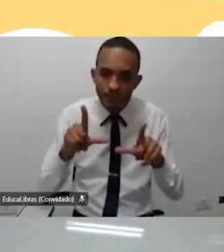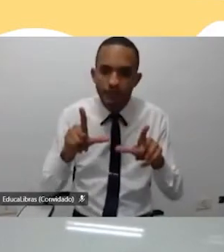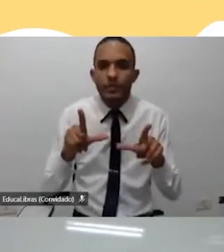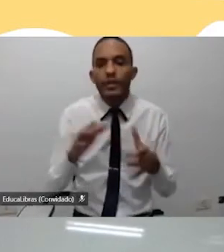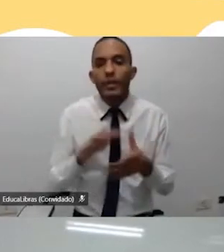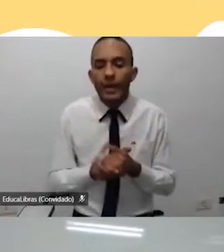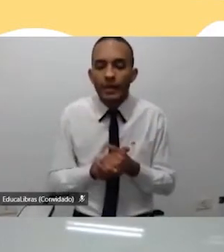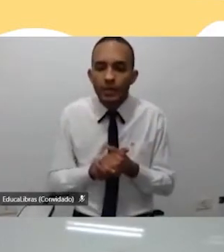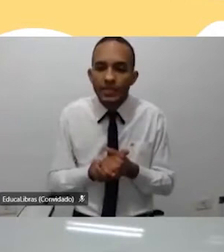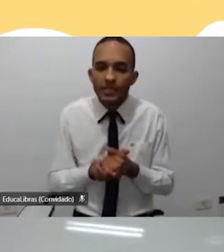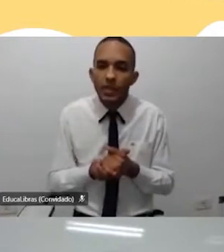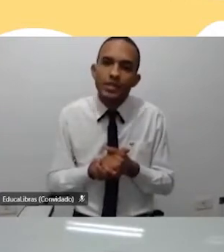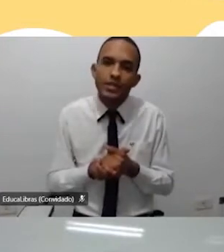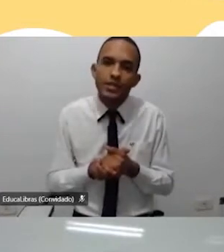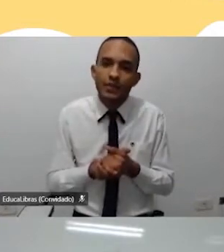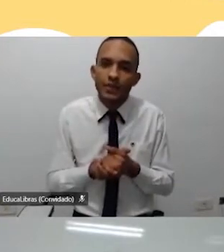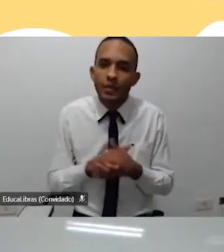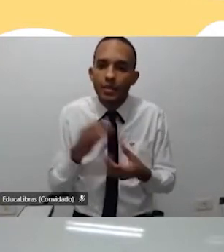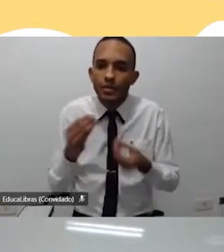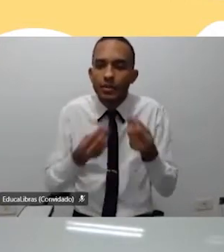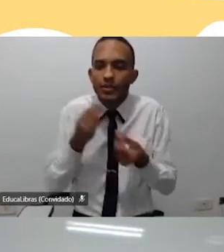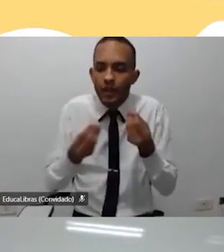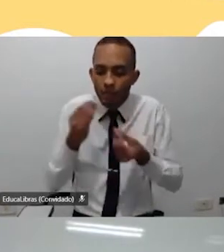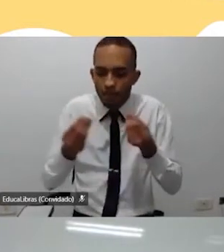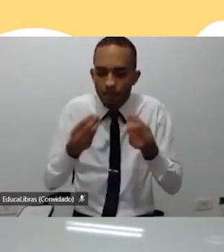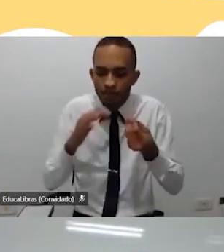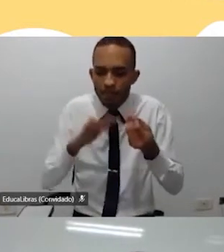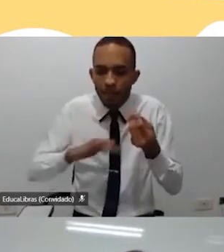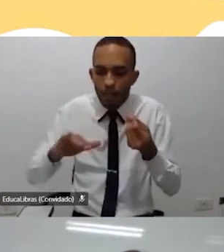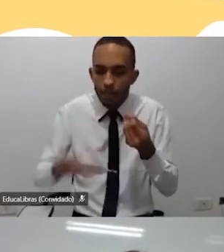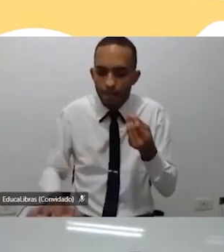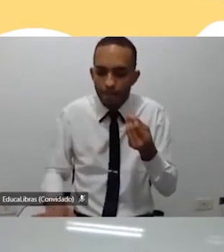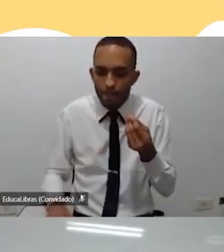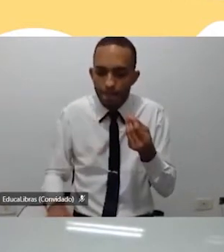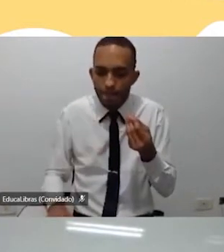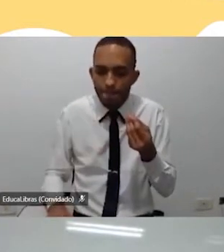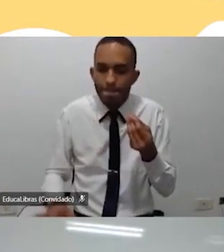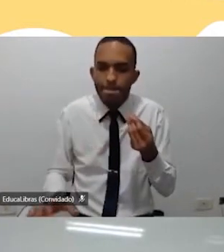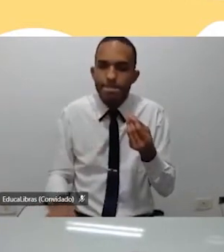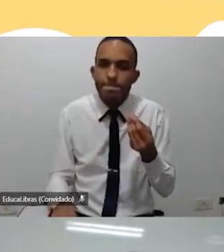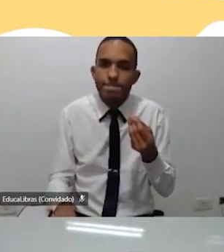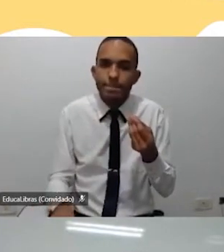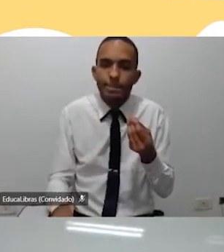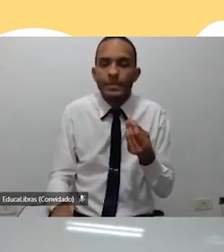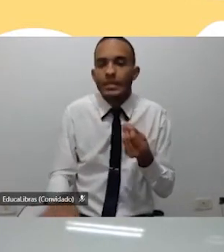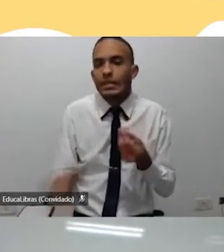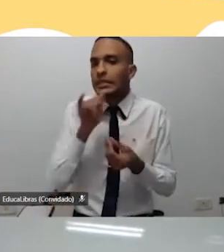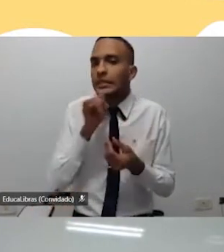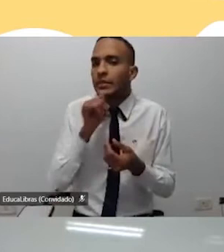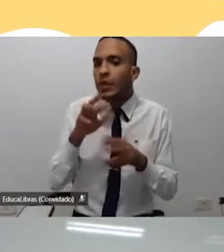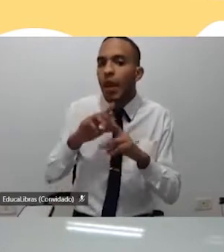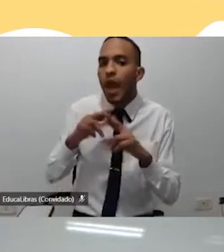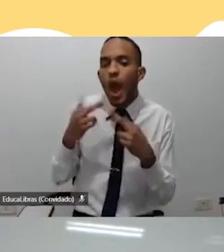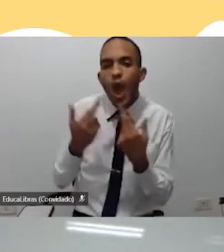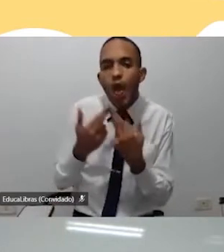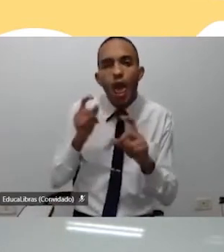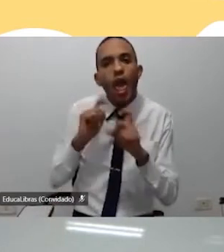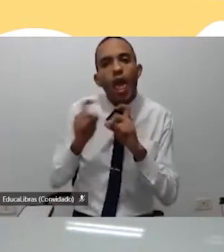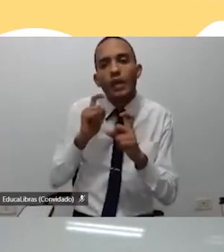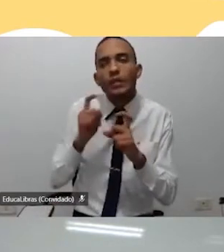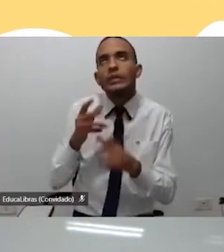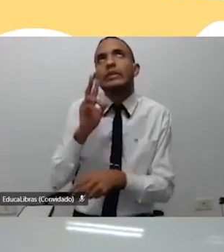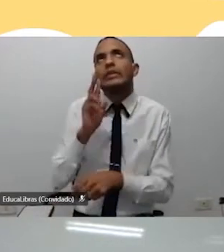participavam, eles esqueciam. Agora, quando eles participavam falando, dando opinião, aí isso ficava